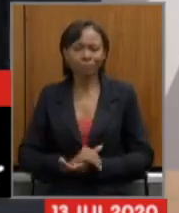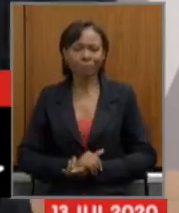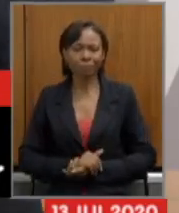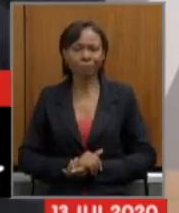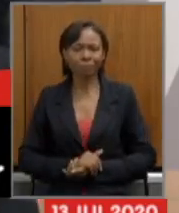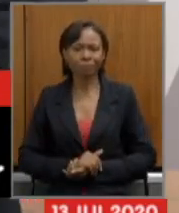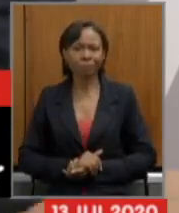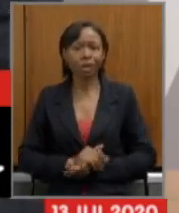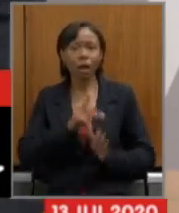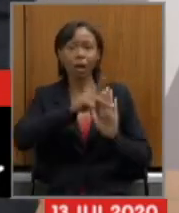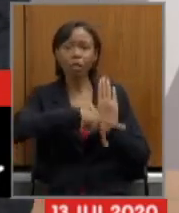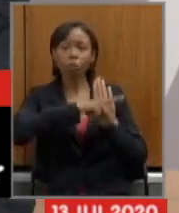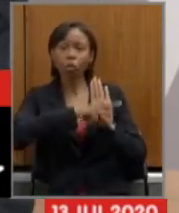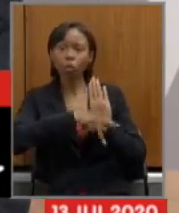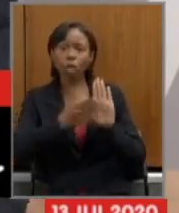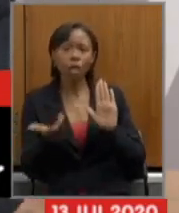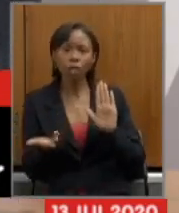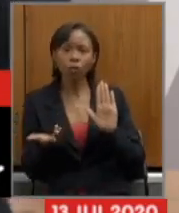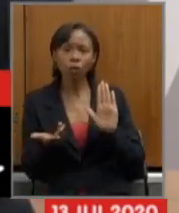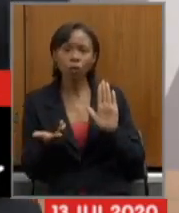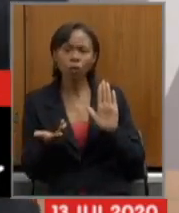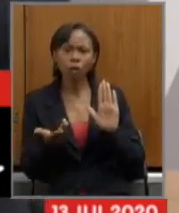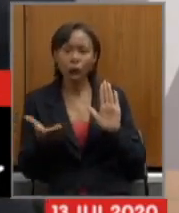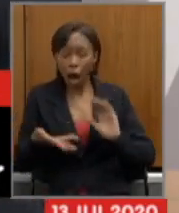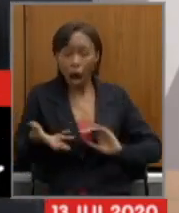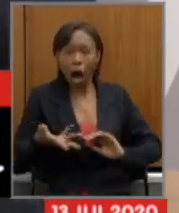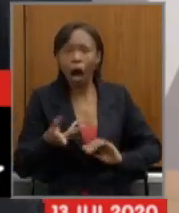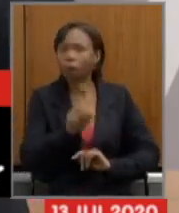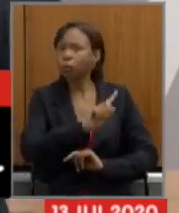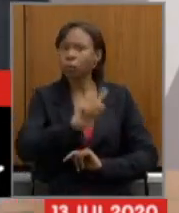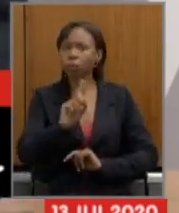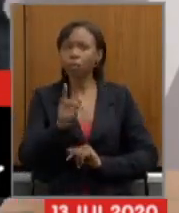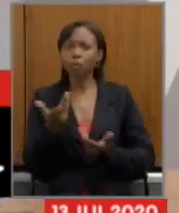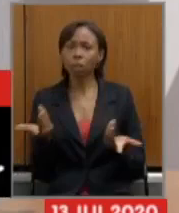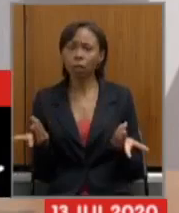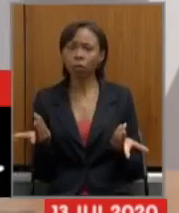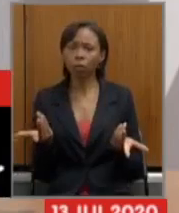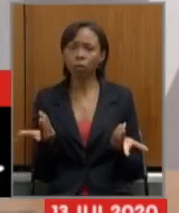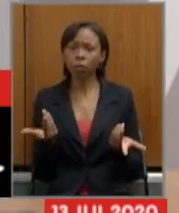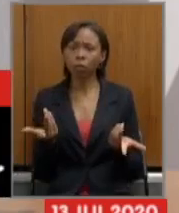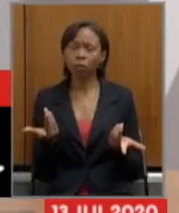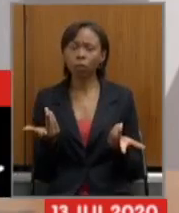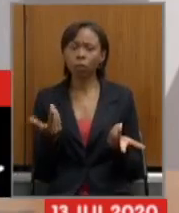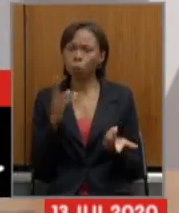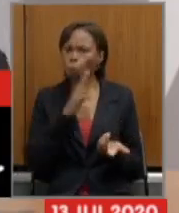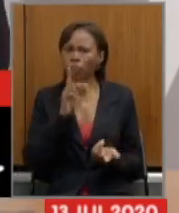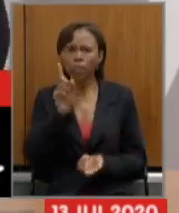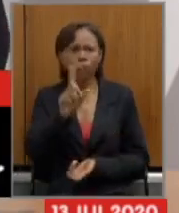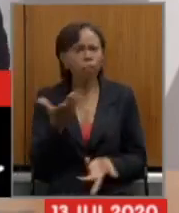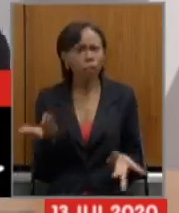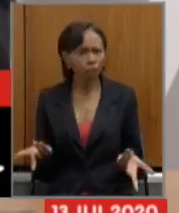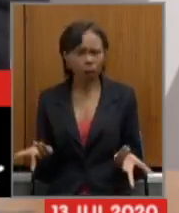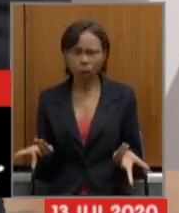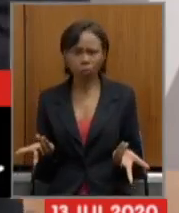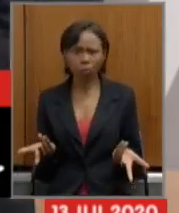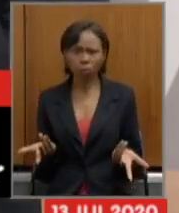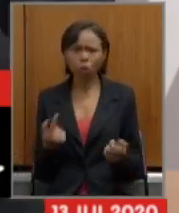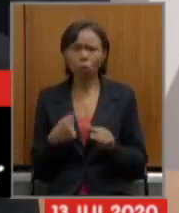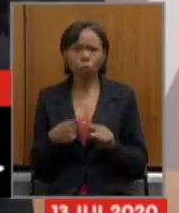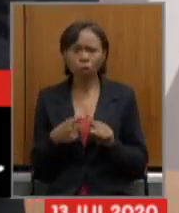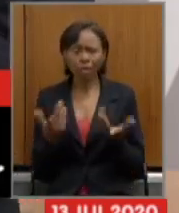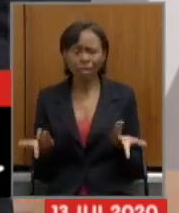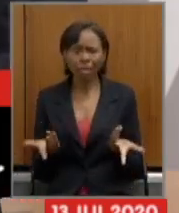este projeto não está andando a toque de caixa na comissão de administração pública ele ficou sendo discutido por